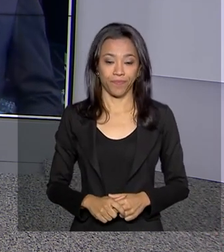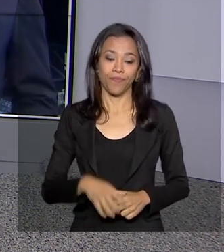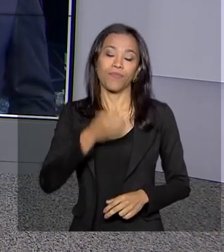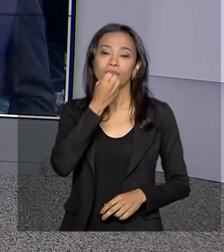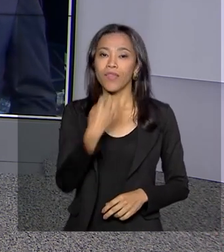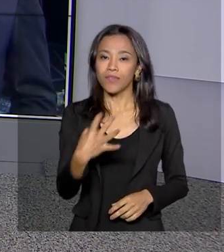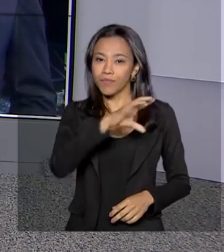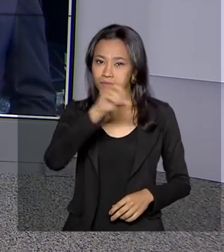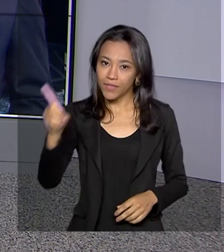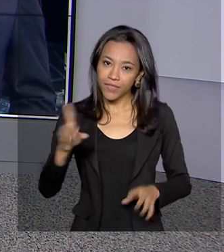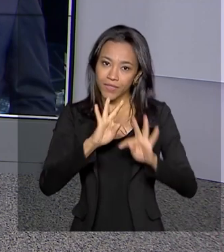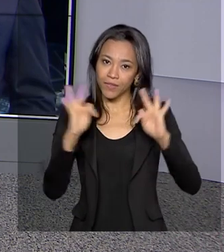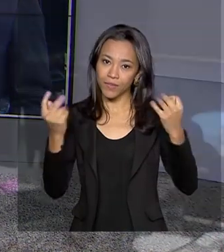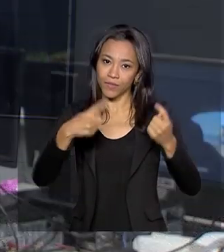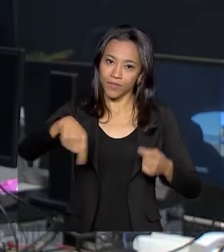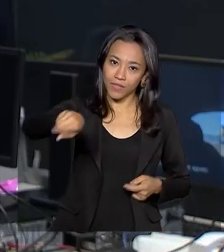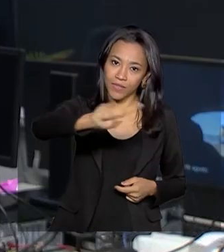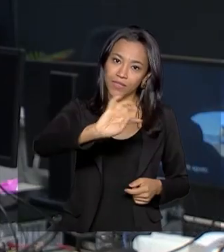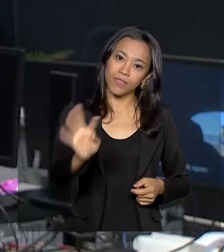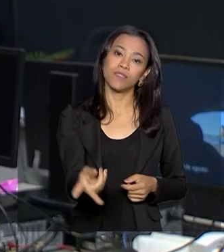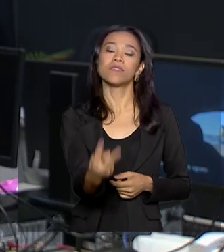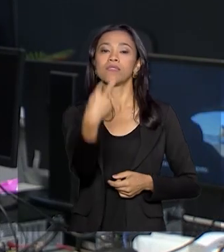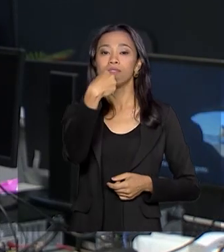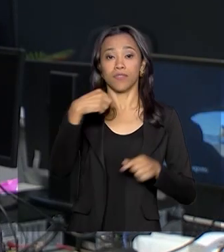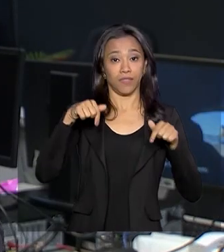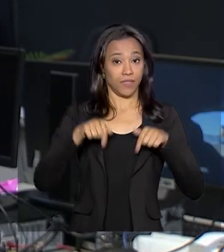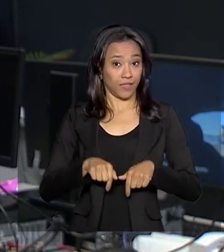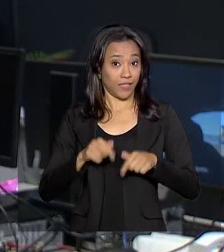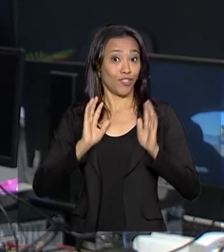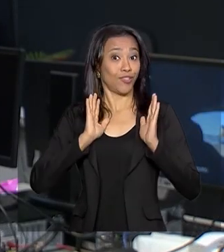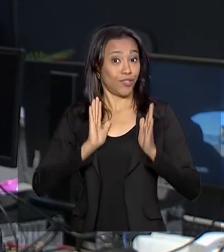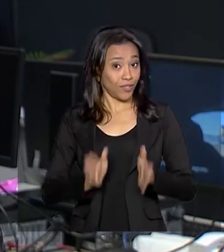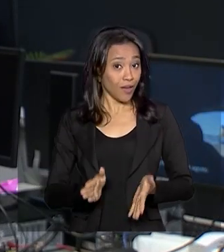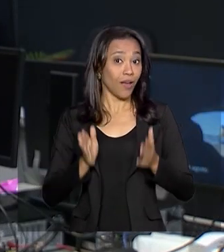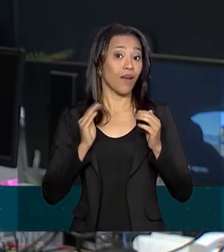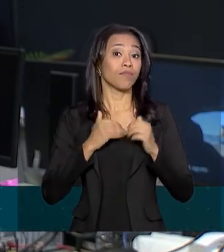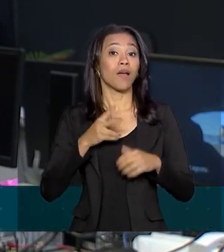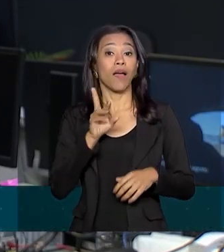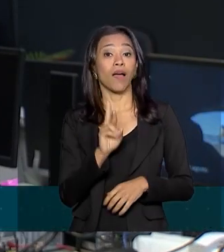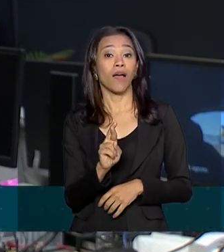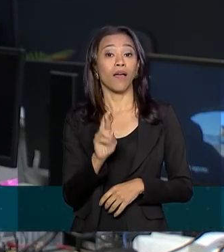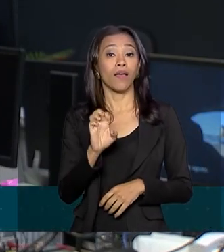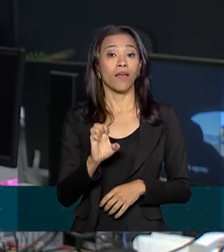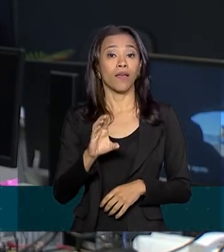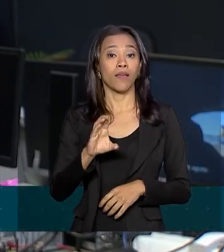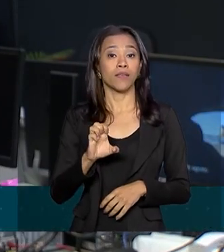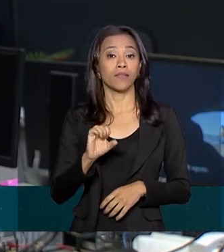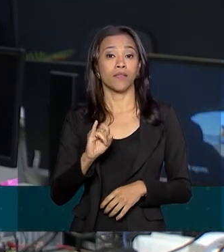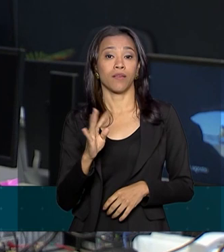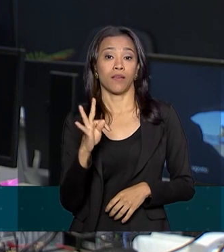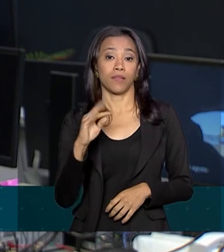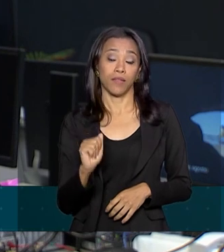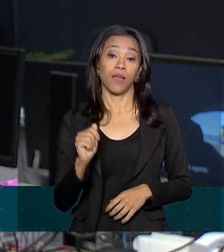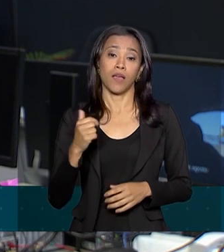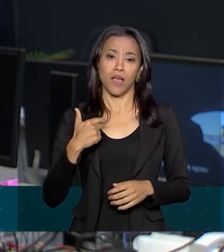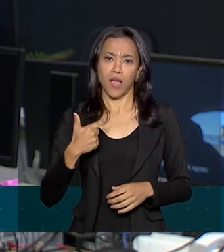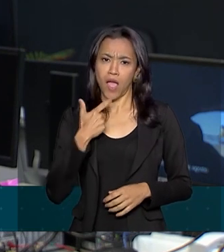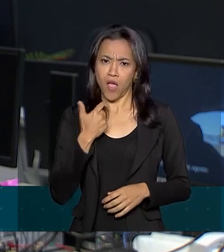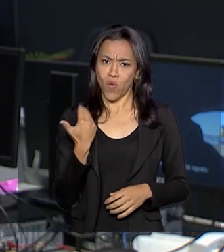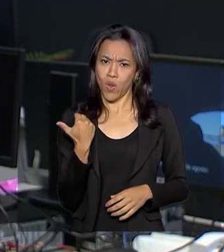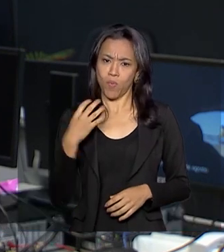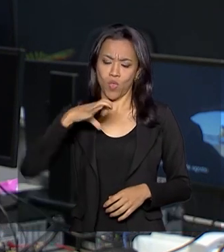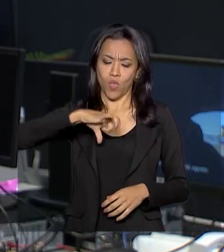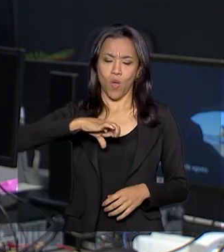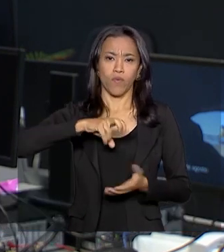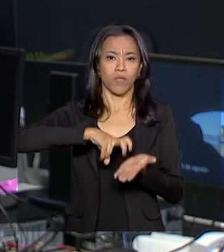Bom dia, Renata. Bom dia a você que acompanha o Brasil em Dia. Já está valendo. A Receita Federal liberou agora há pouco, 9 horas da manhã, a